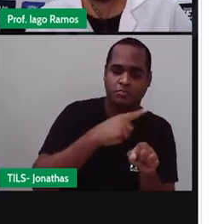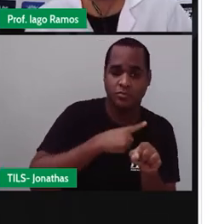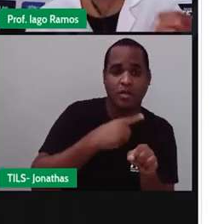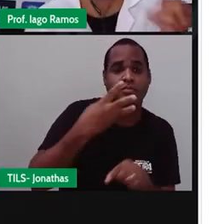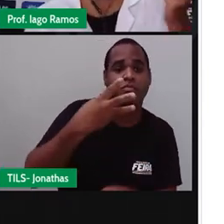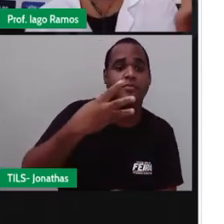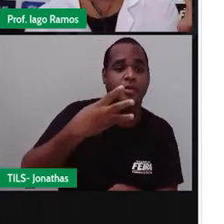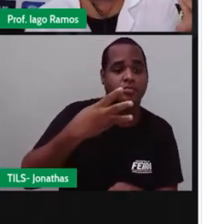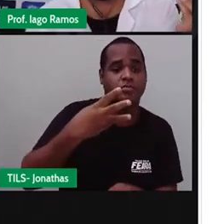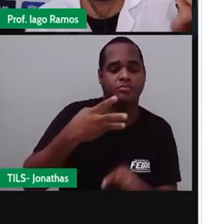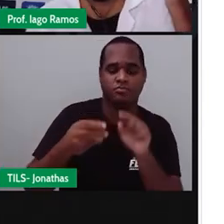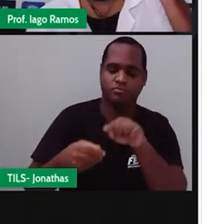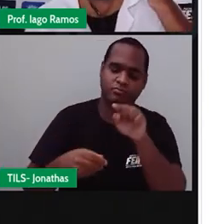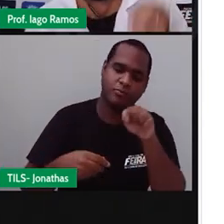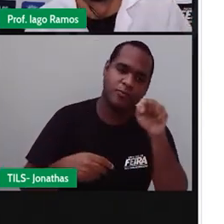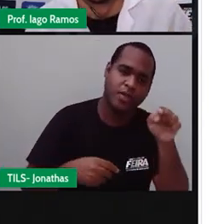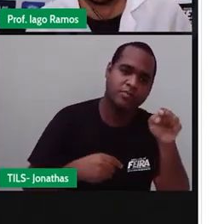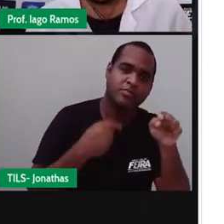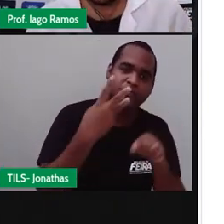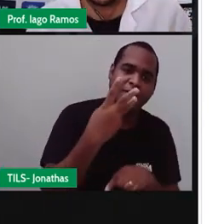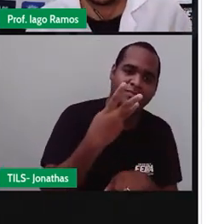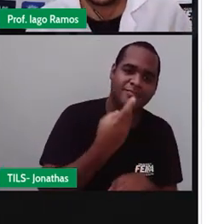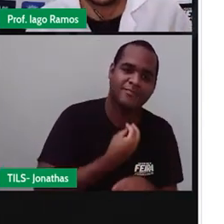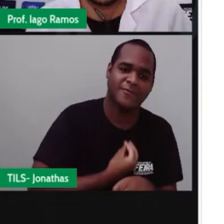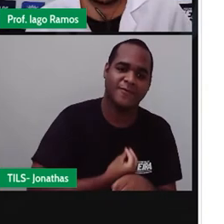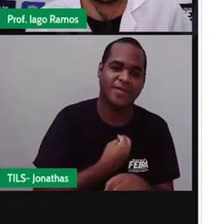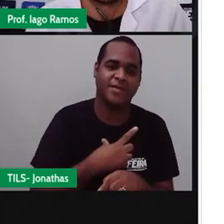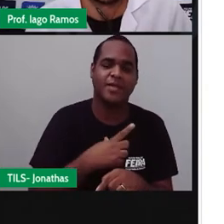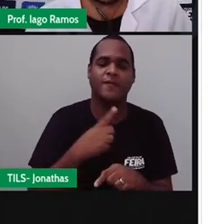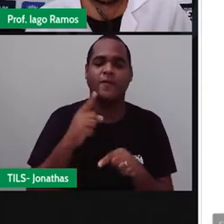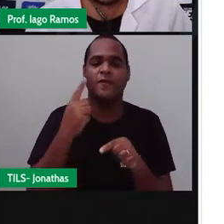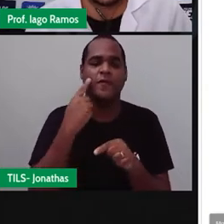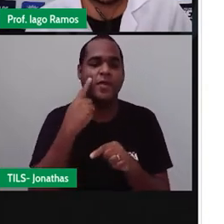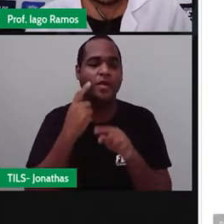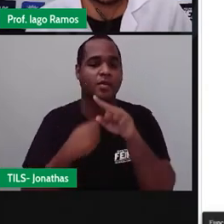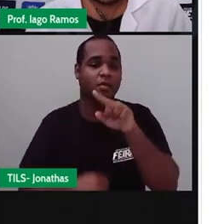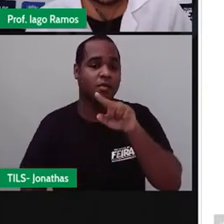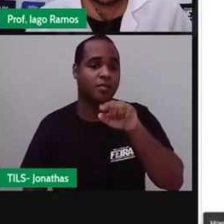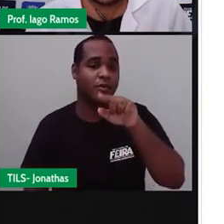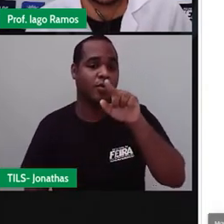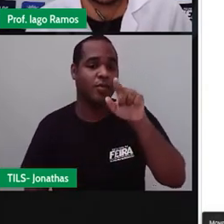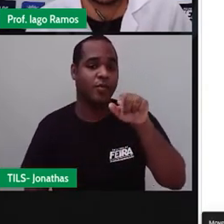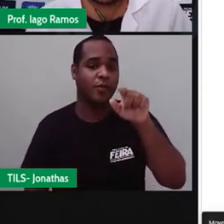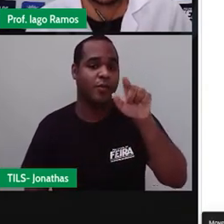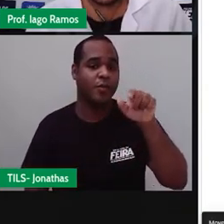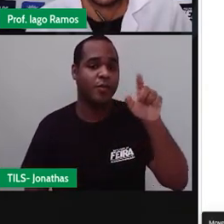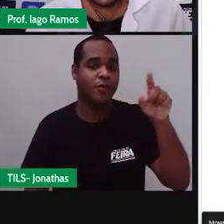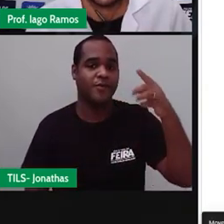casinhas, o número 3, ó. Então pulando isso aqui, 3 casinhas,